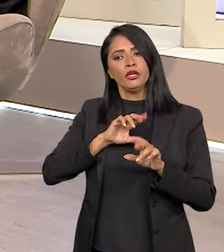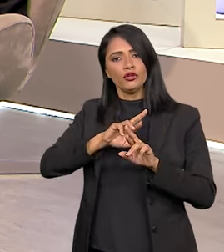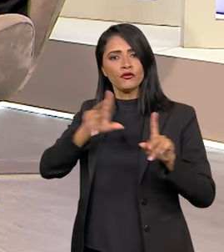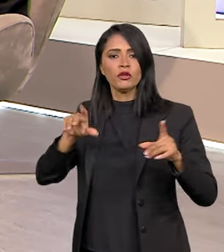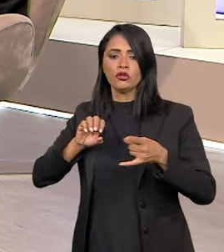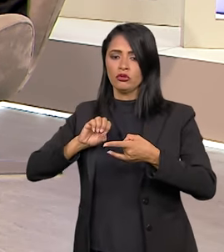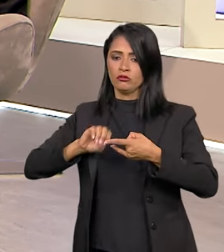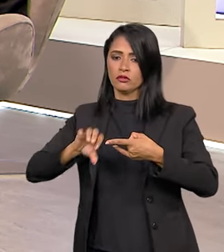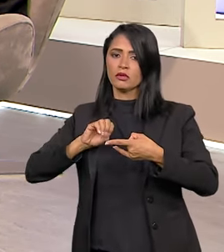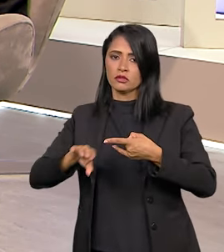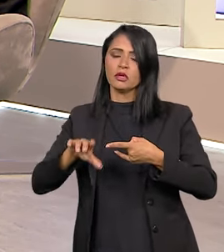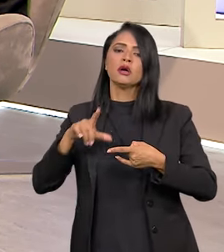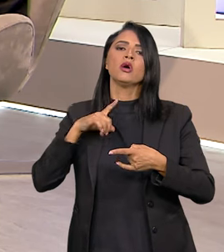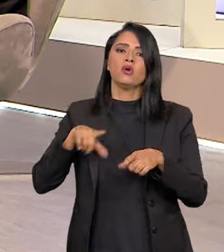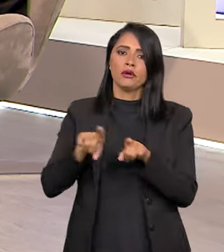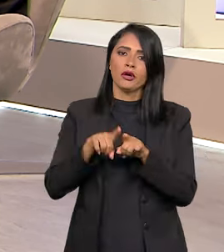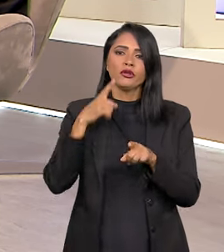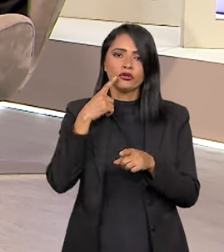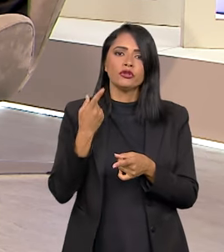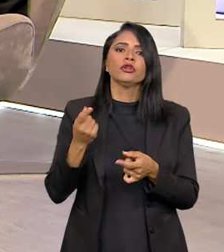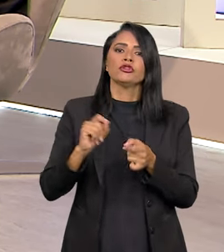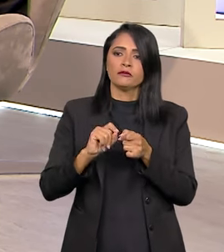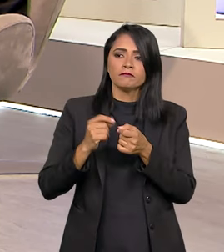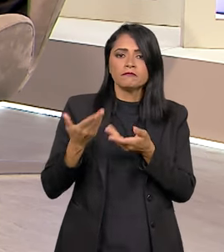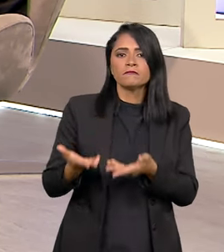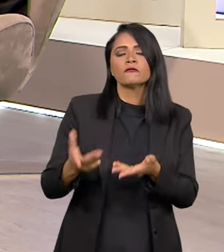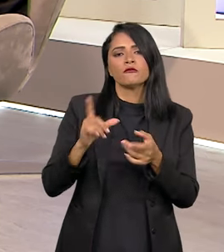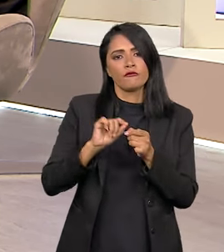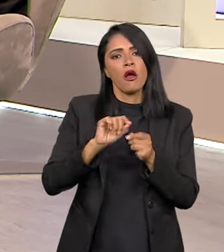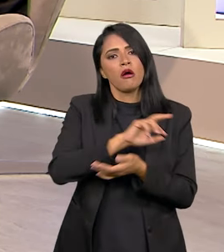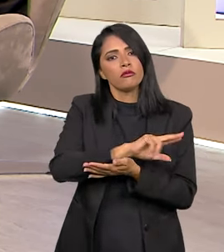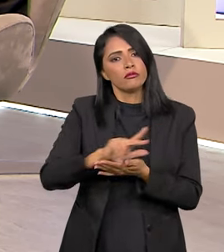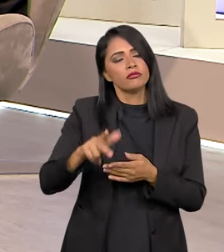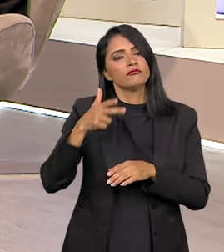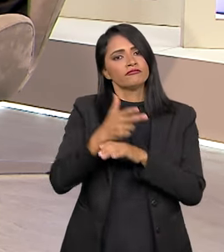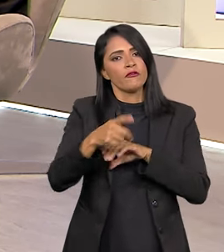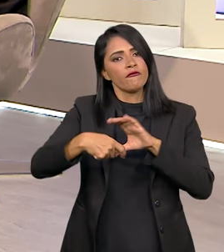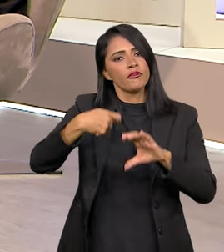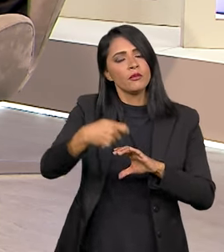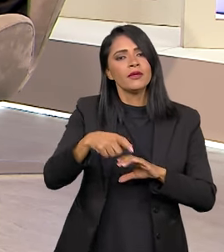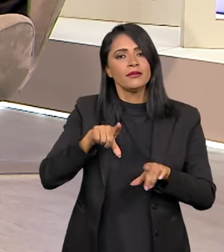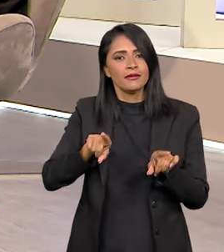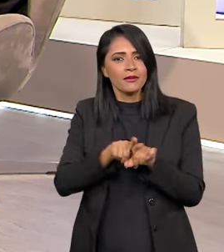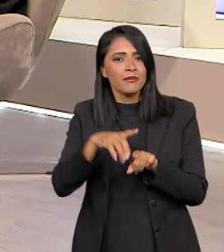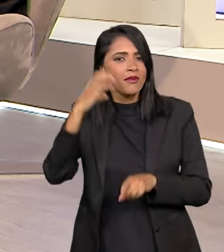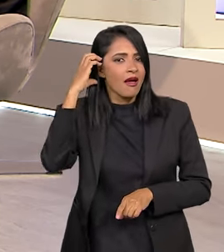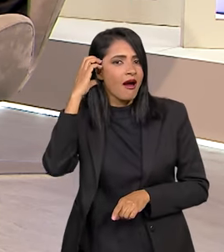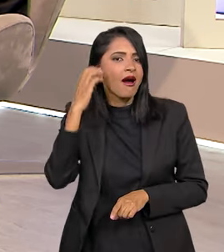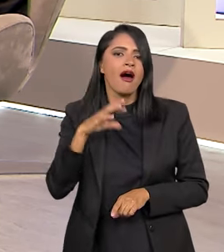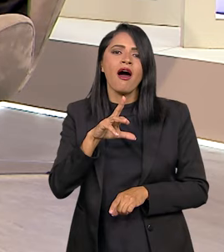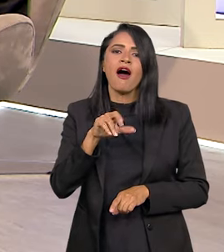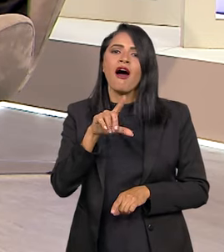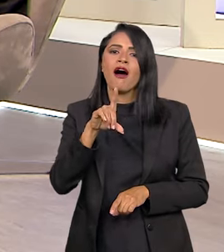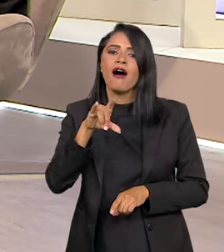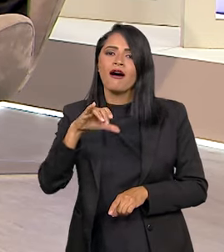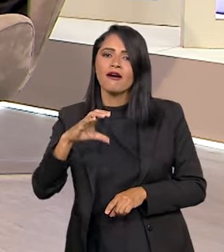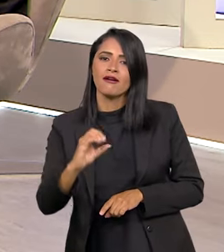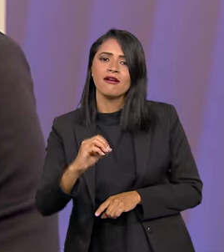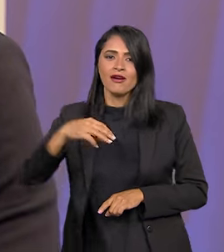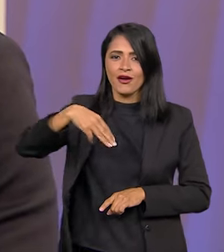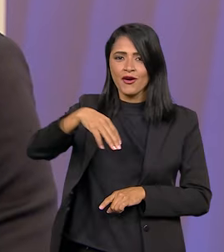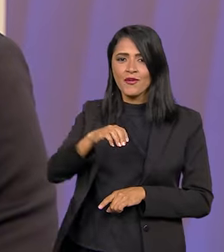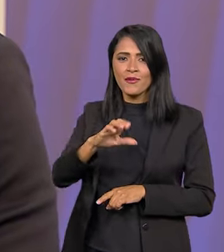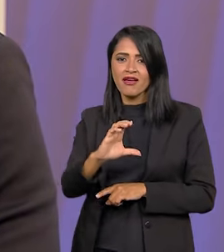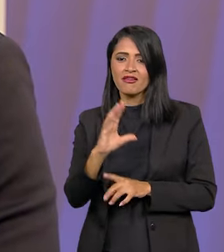canal Educação, a gente produz, a gente licencia e presta esse serviço. E lá na rádio a gente tem a Rádio MEC,